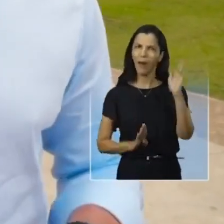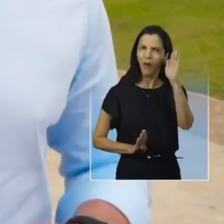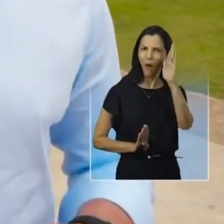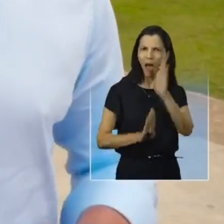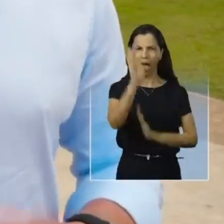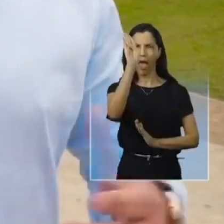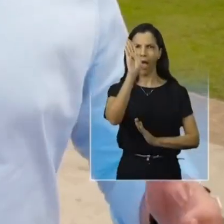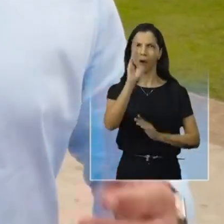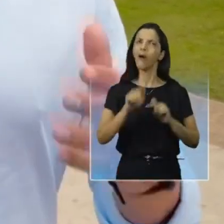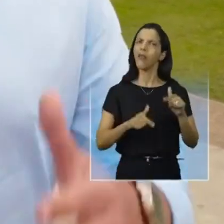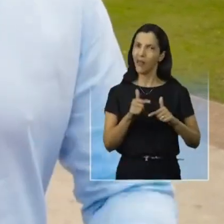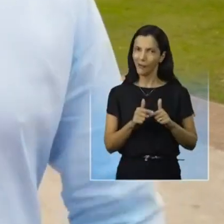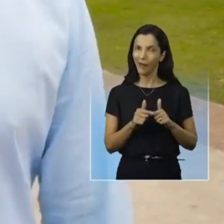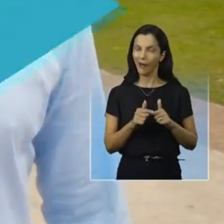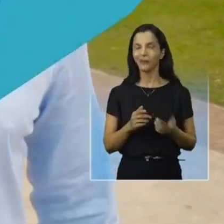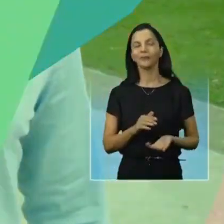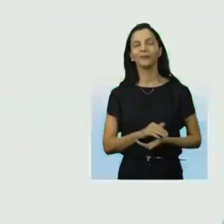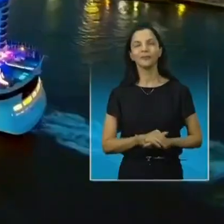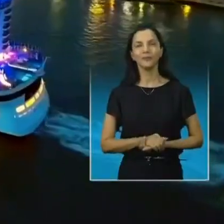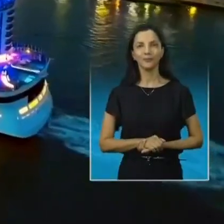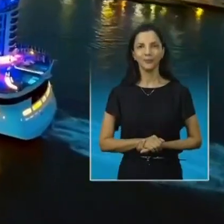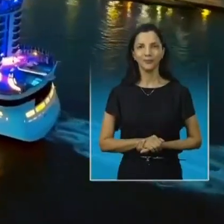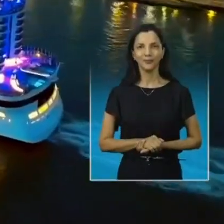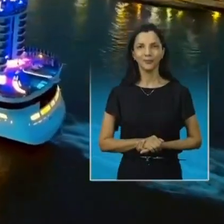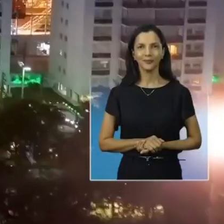recordes e fomos premiados.